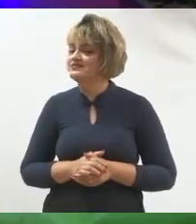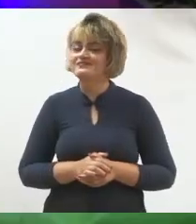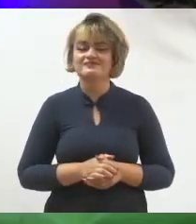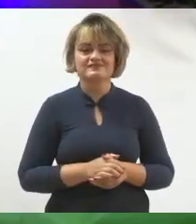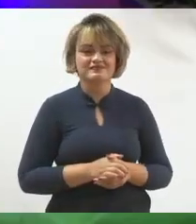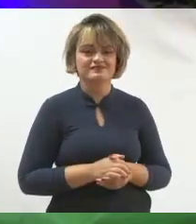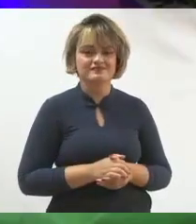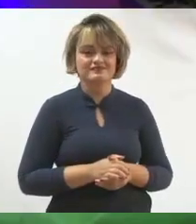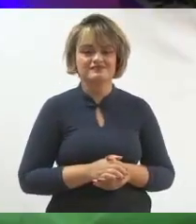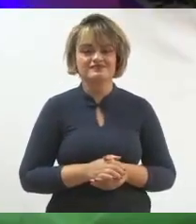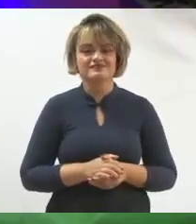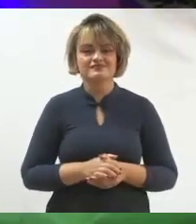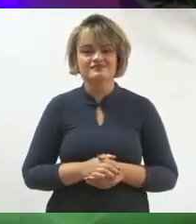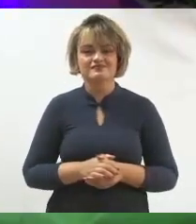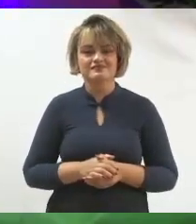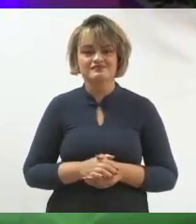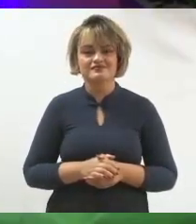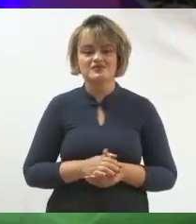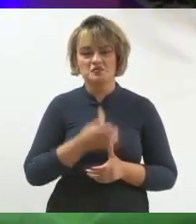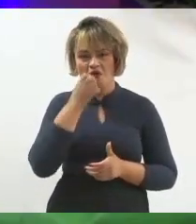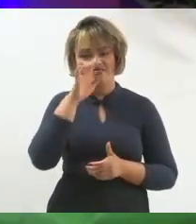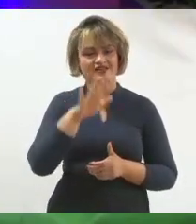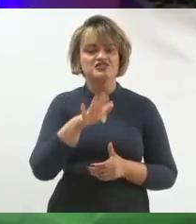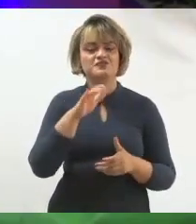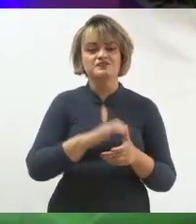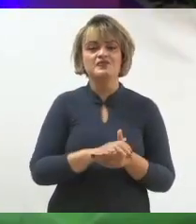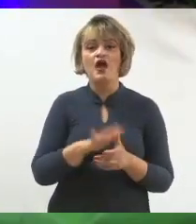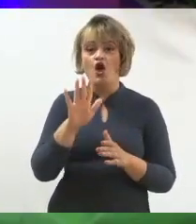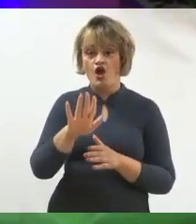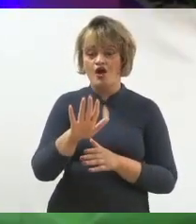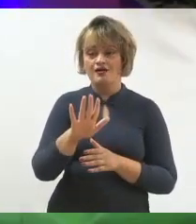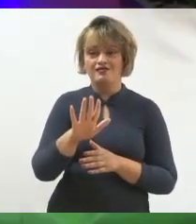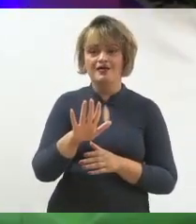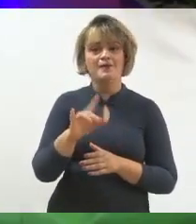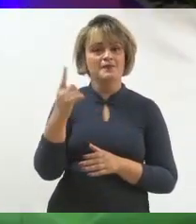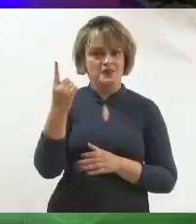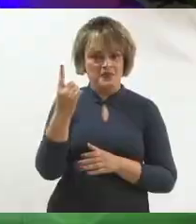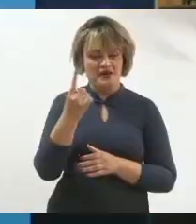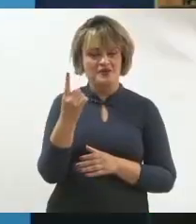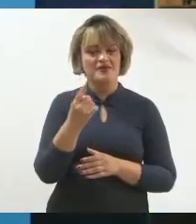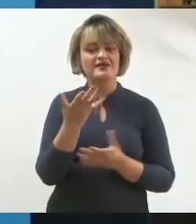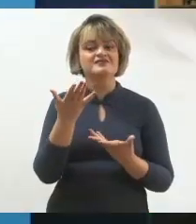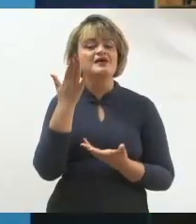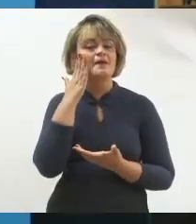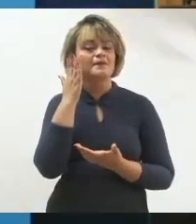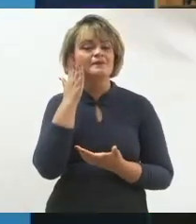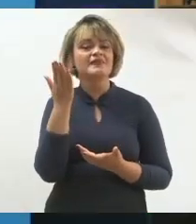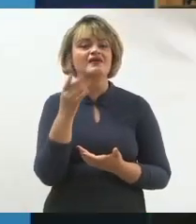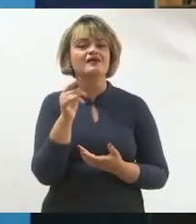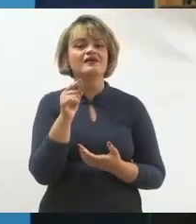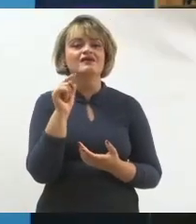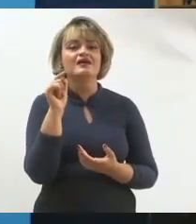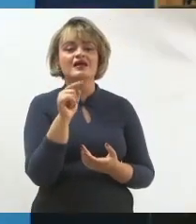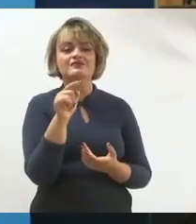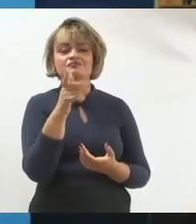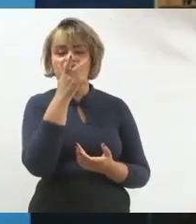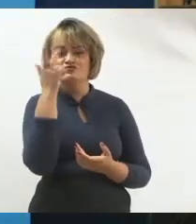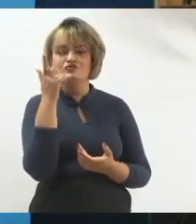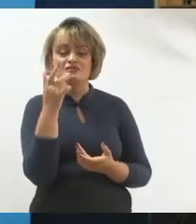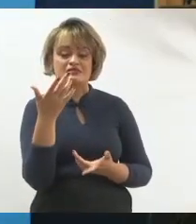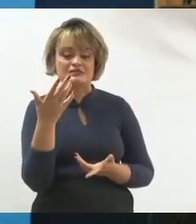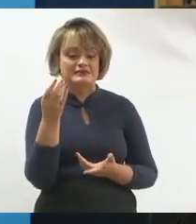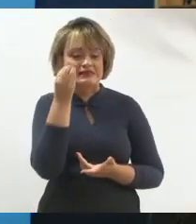O microfone funciona, está tudo certo. Natália, antes de você começar, Natália, eu quero saber o que os nossos pré